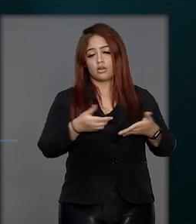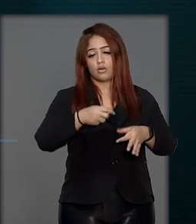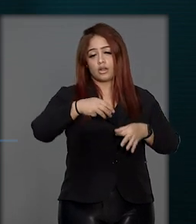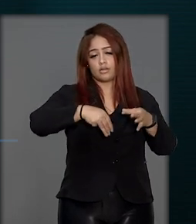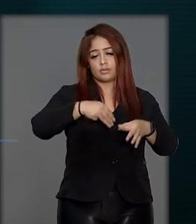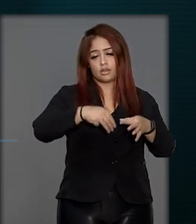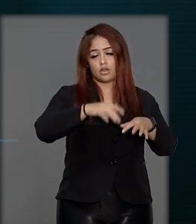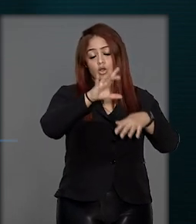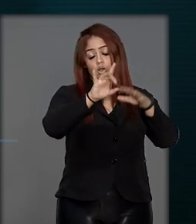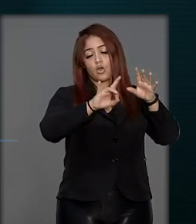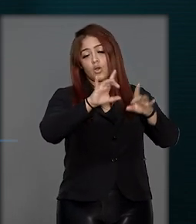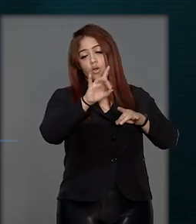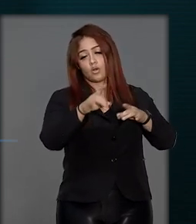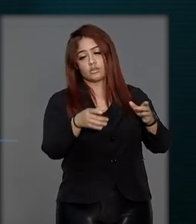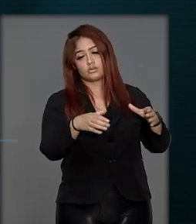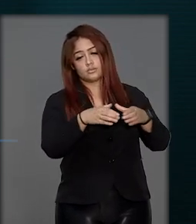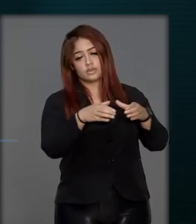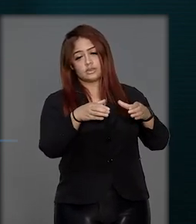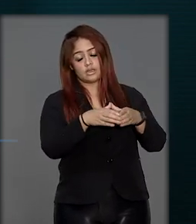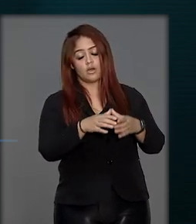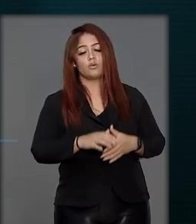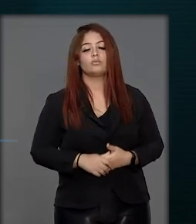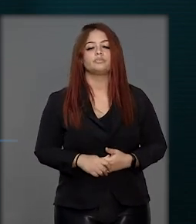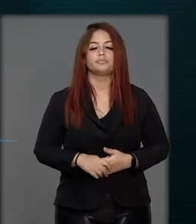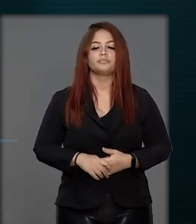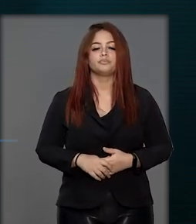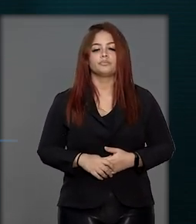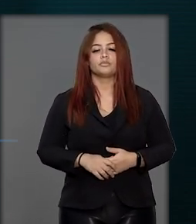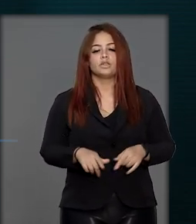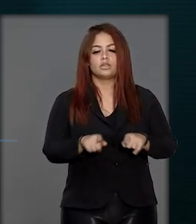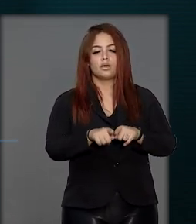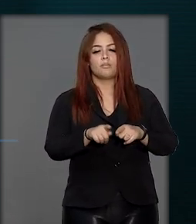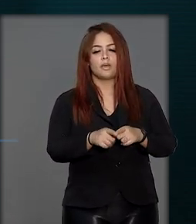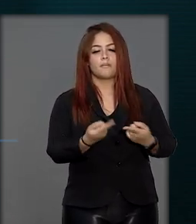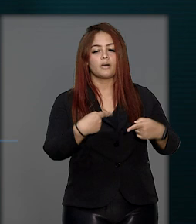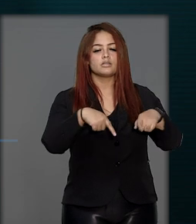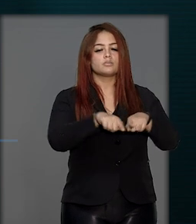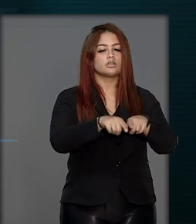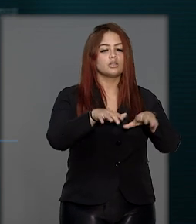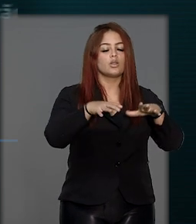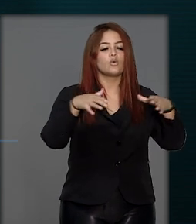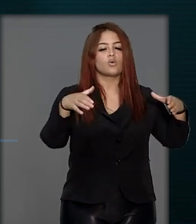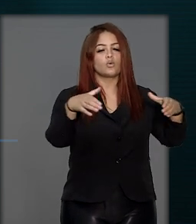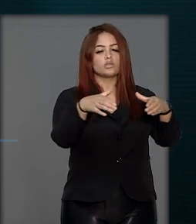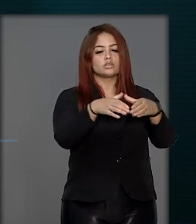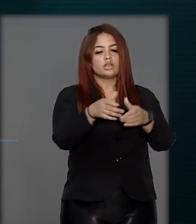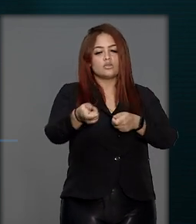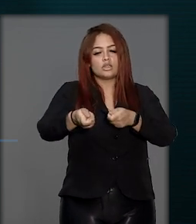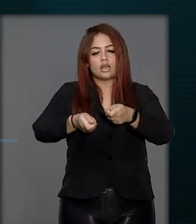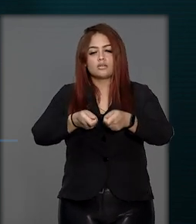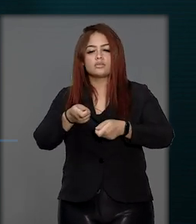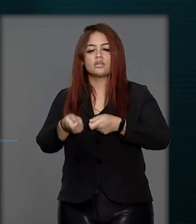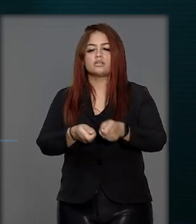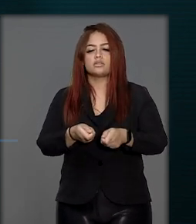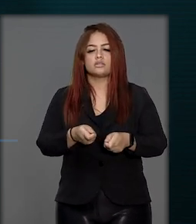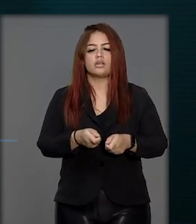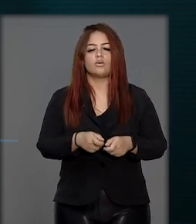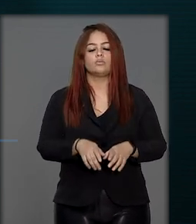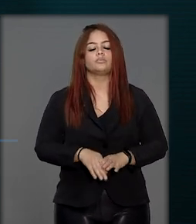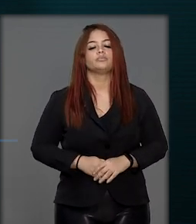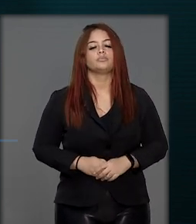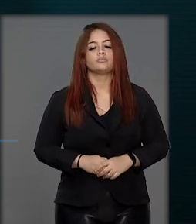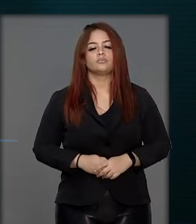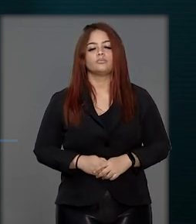Especial, a primeira sessão e a segunda turma, integra o Conselho de Administração e preside a Comissão de Documentação do